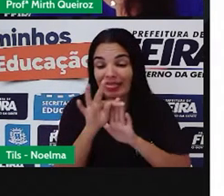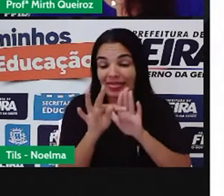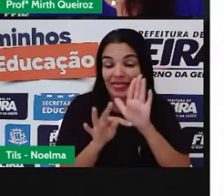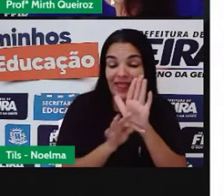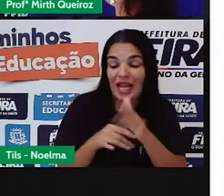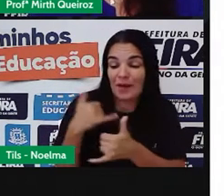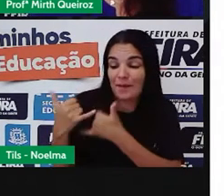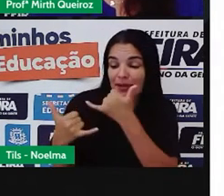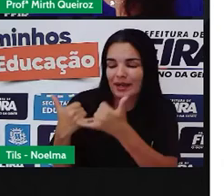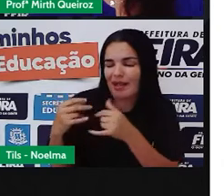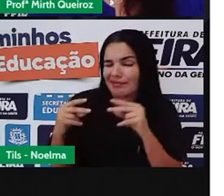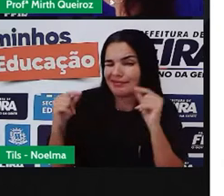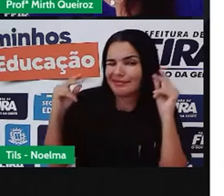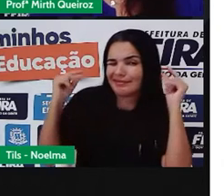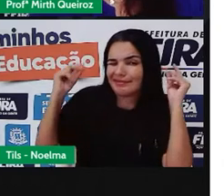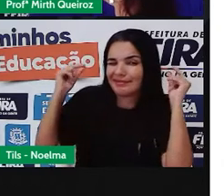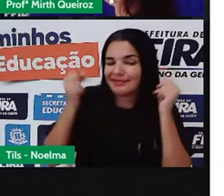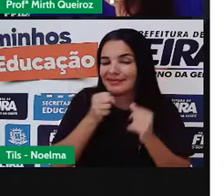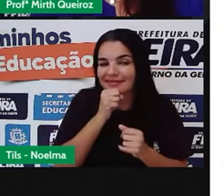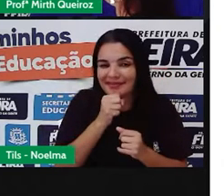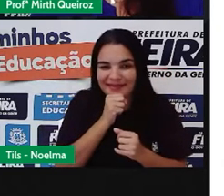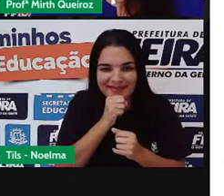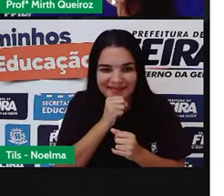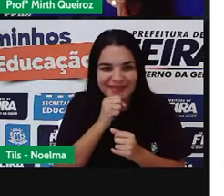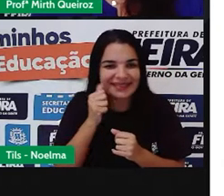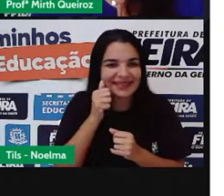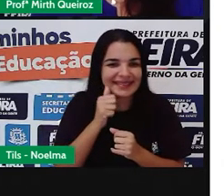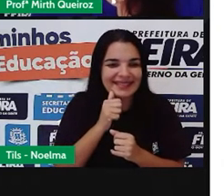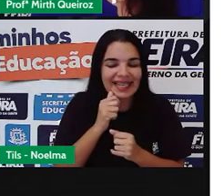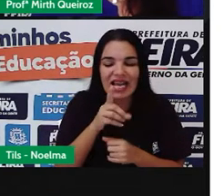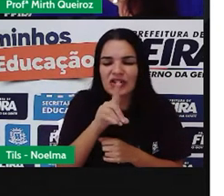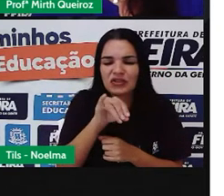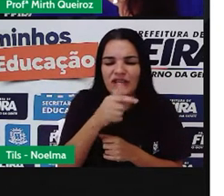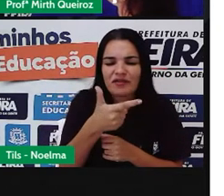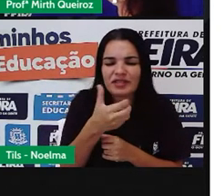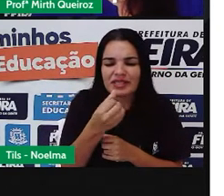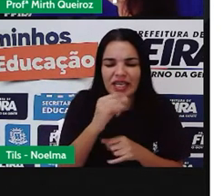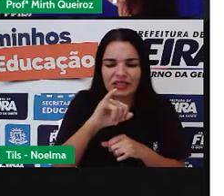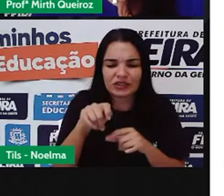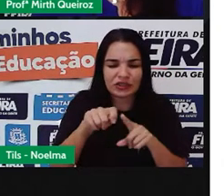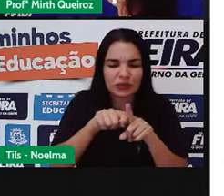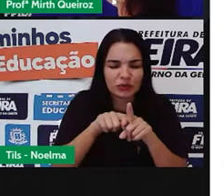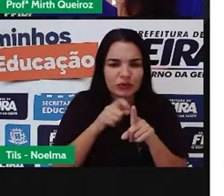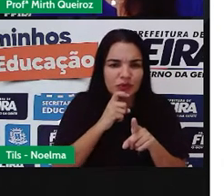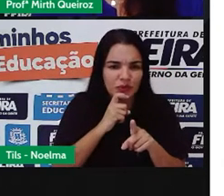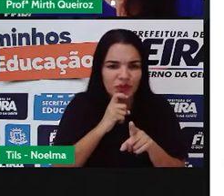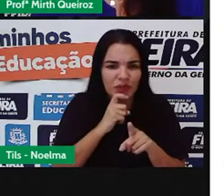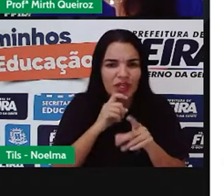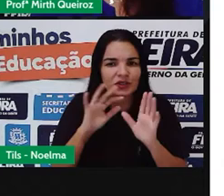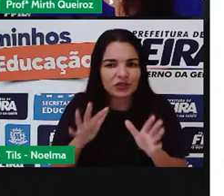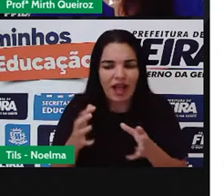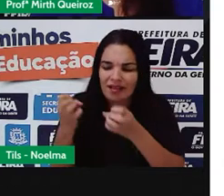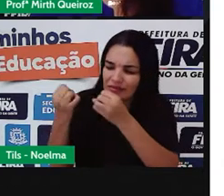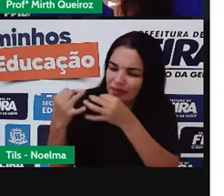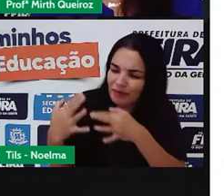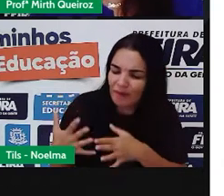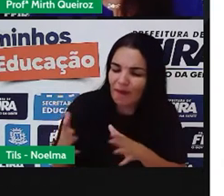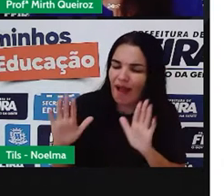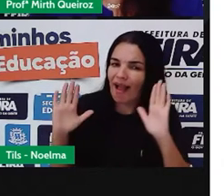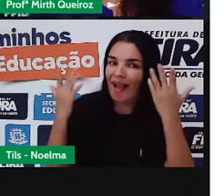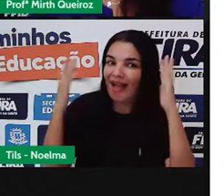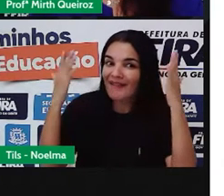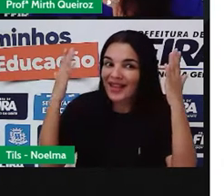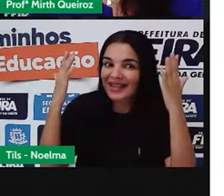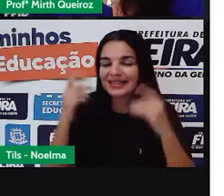brincadeiras do tempo da vovó. Como o dia 26 de julho a pró já tinha dito para vocês que é o dia dos